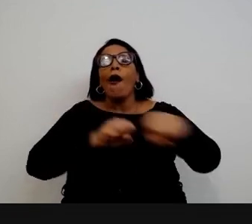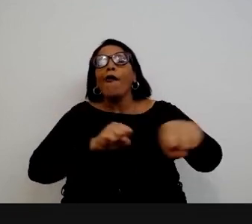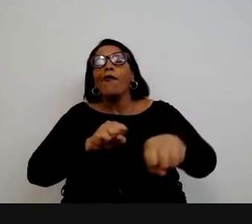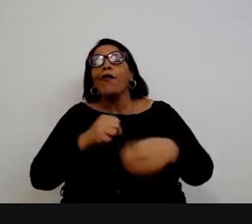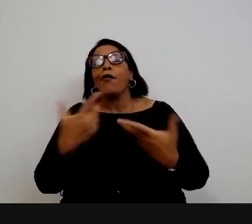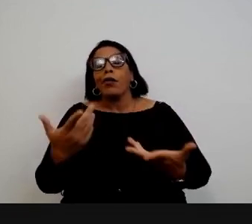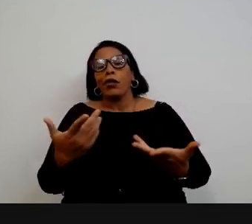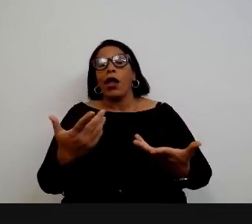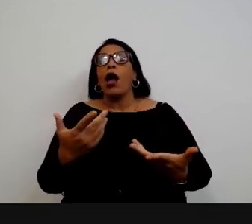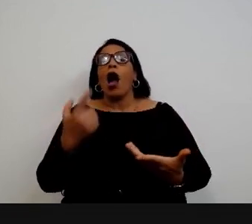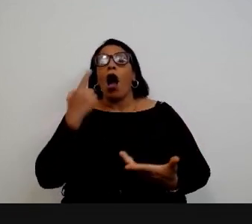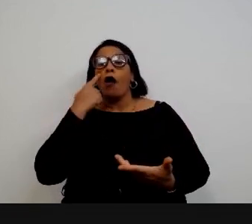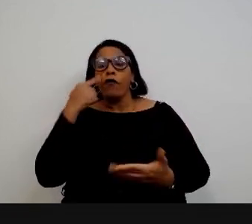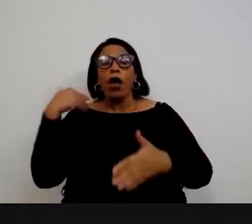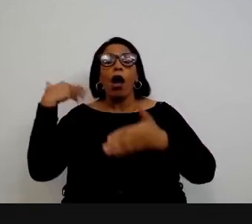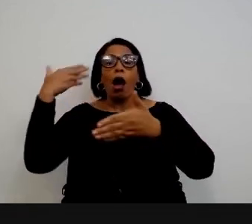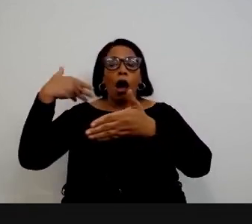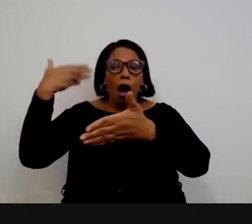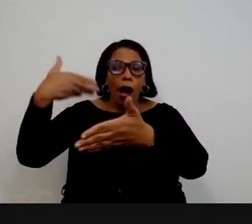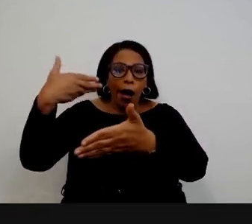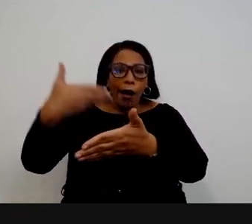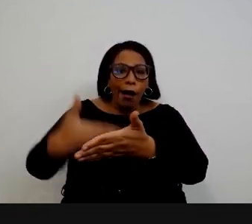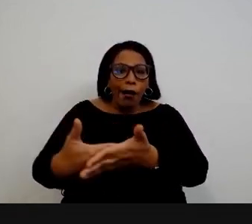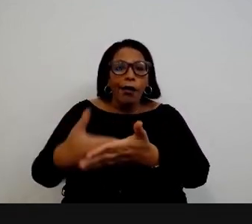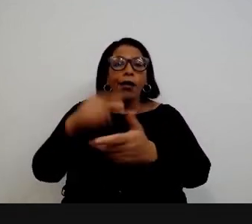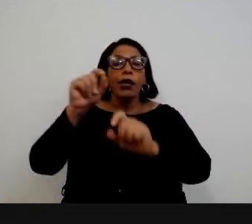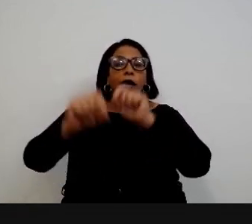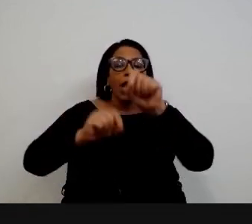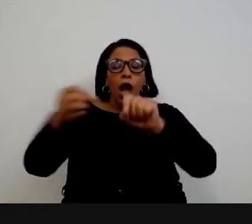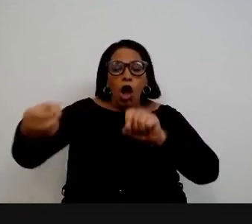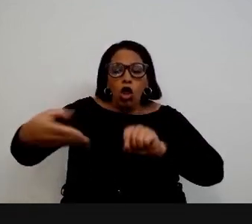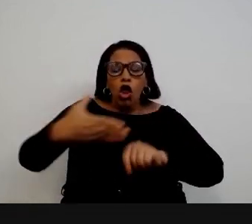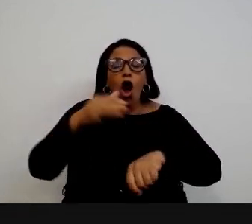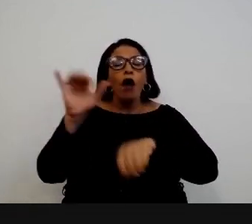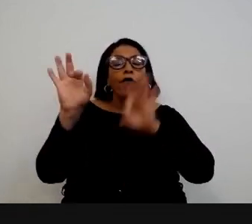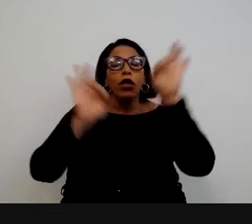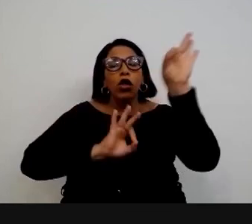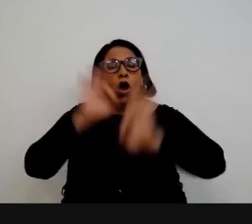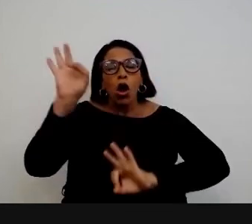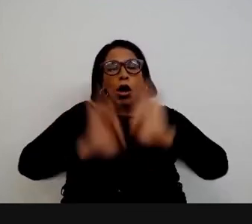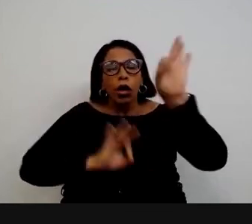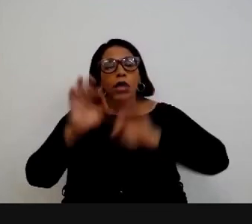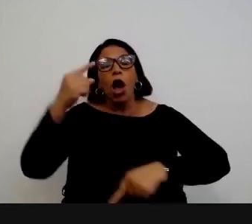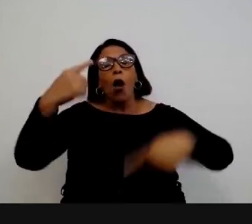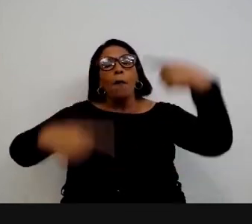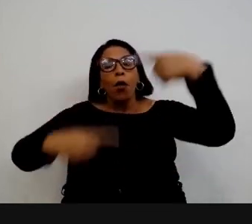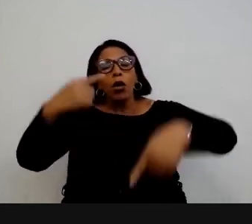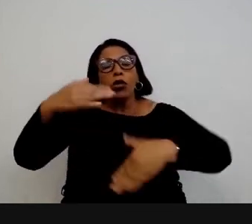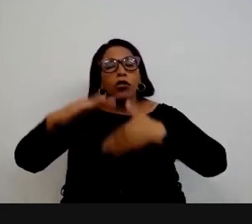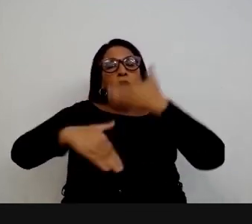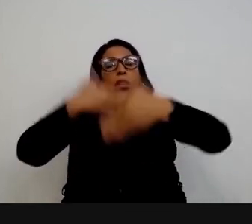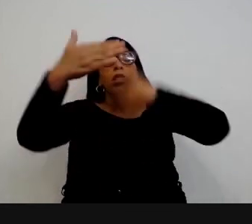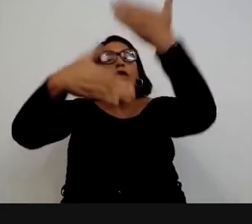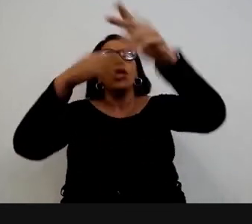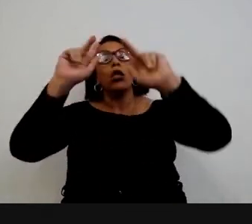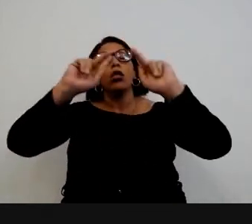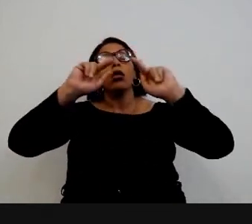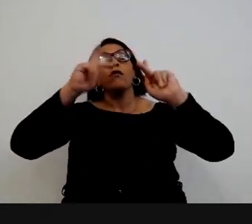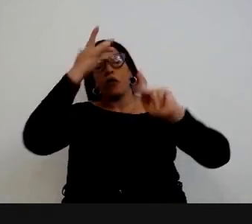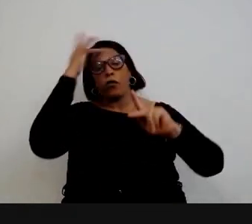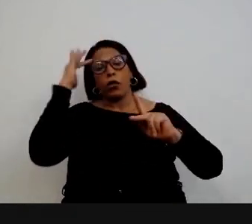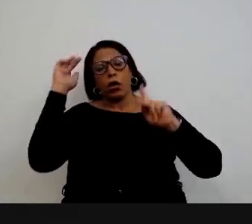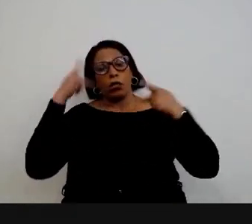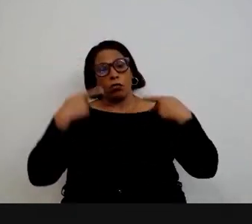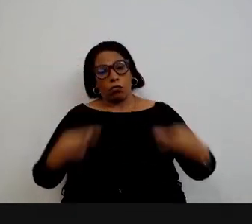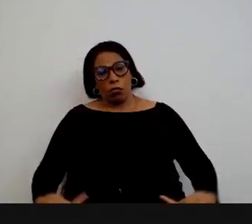o que a gente vem com essa acho que nova estruturação a própria política nacional de desenvolvimento de pessoas é a forma